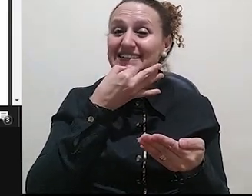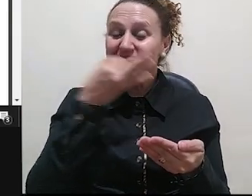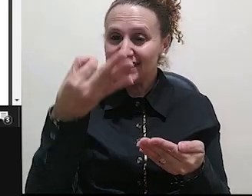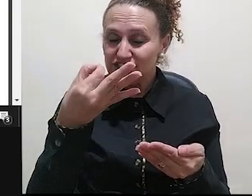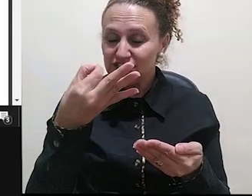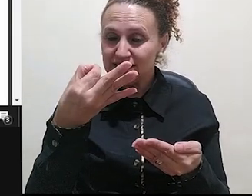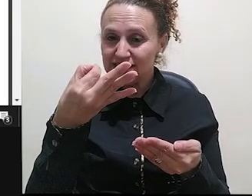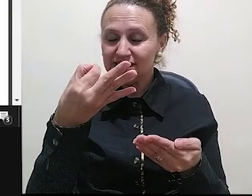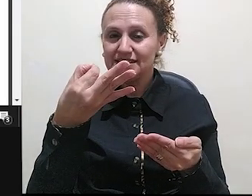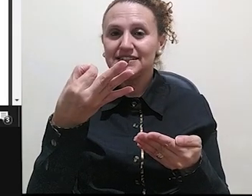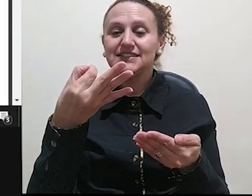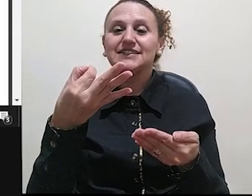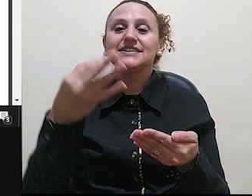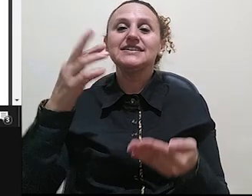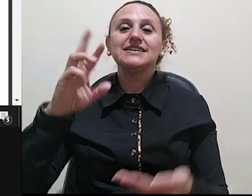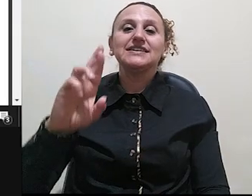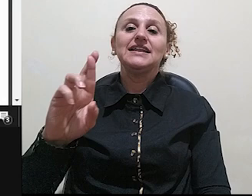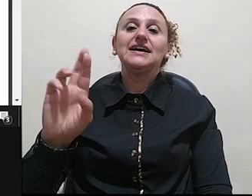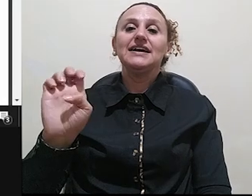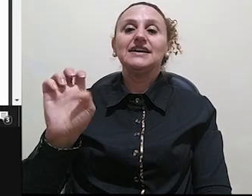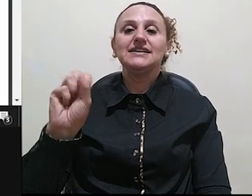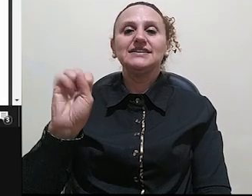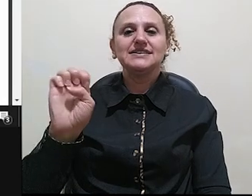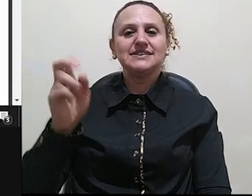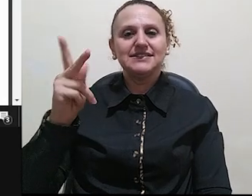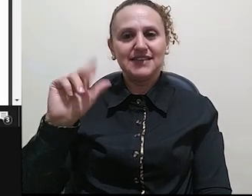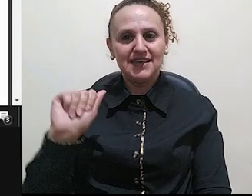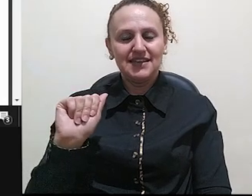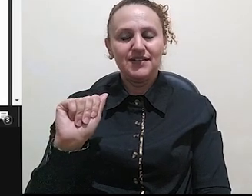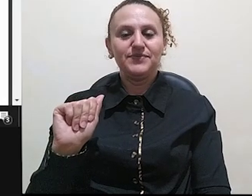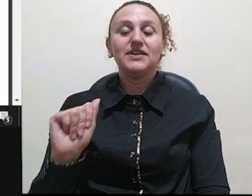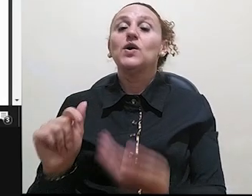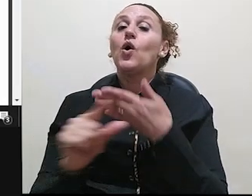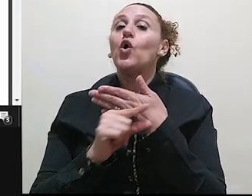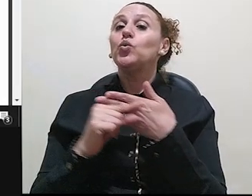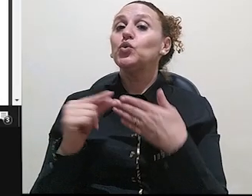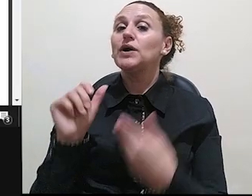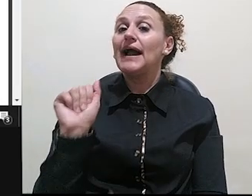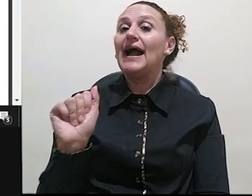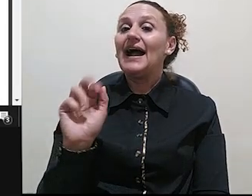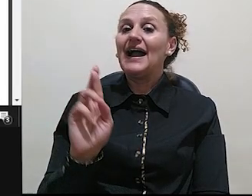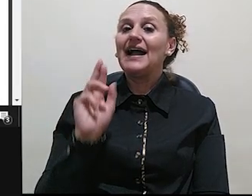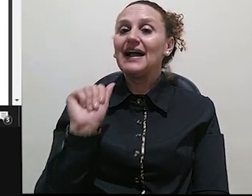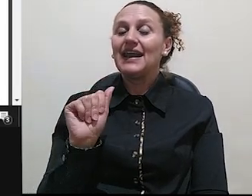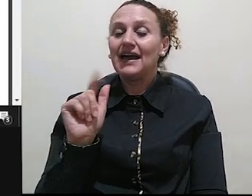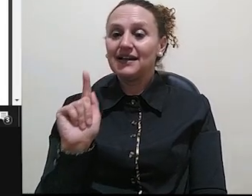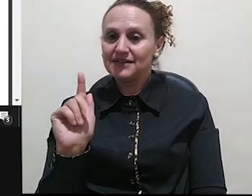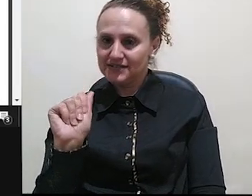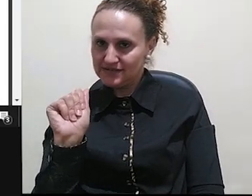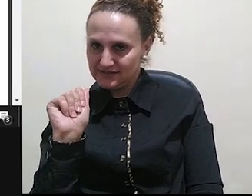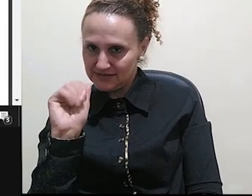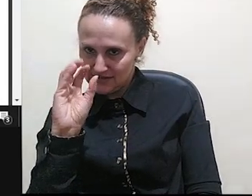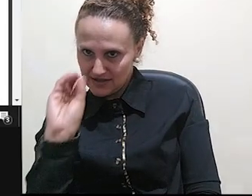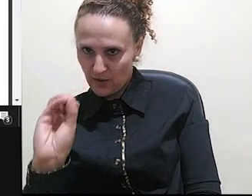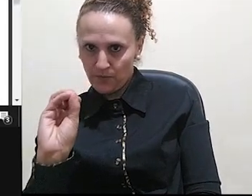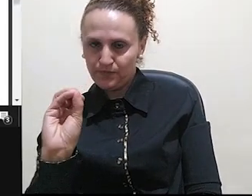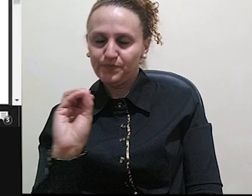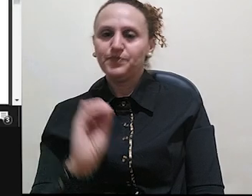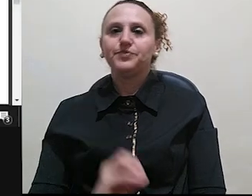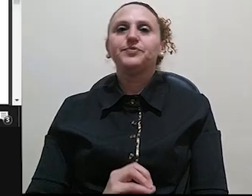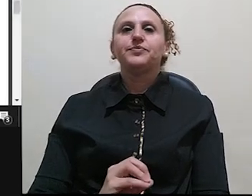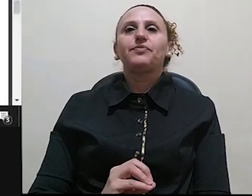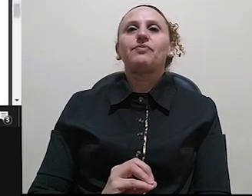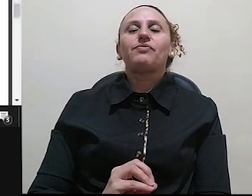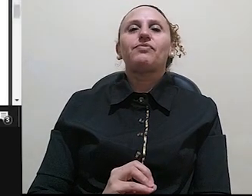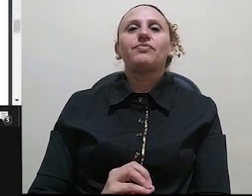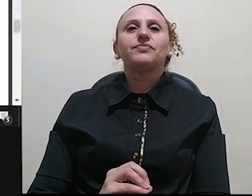O autor da resenha é o Aragão Neto. Esse é o autor da resenha. Então a gente tem nessa sessão aqui a